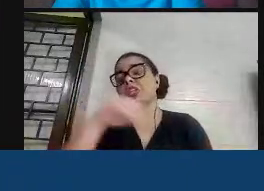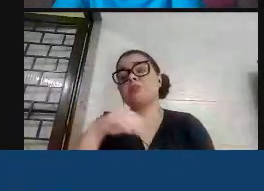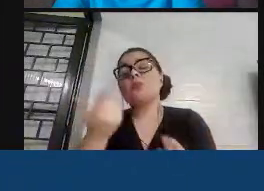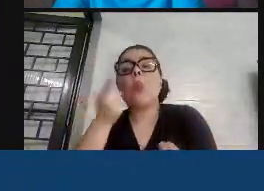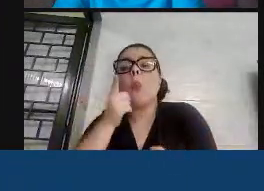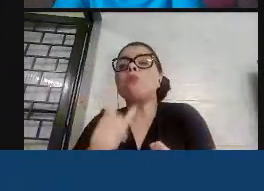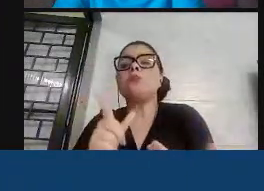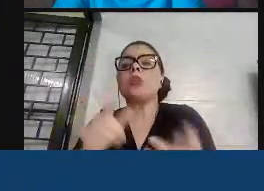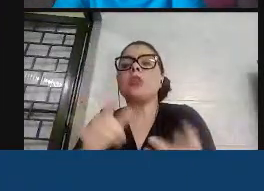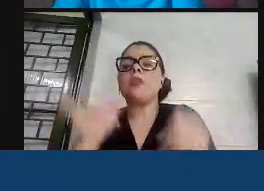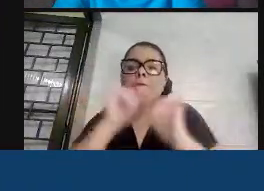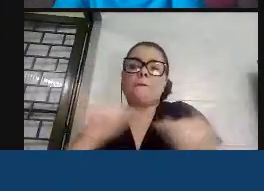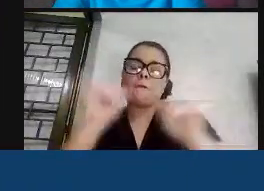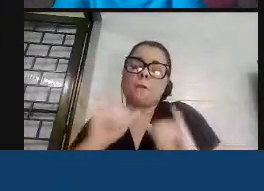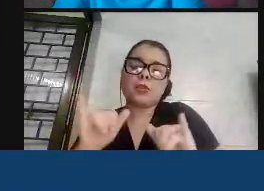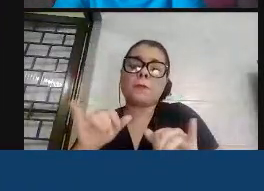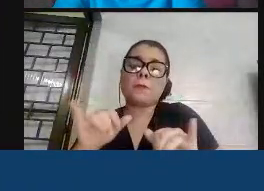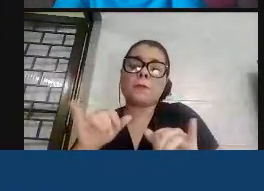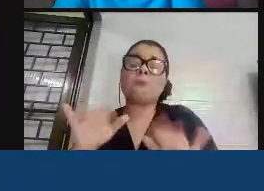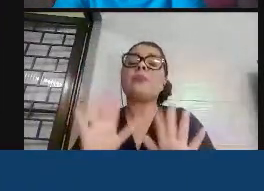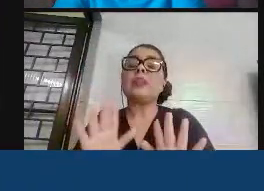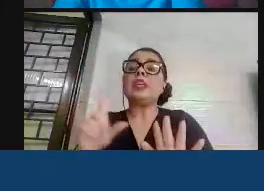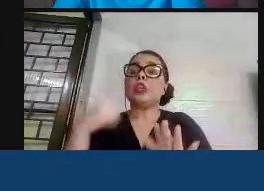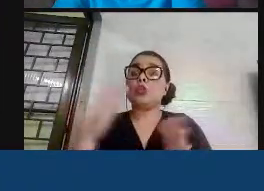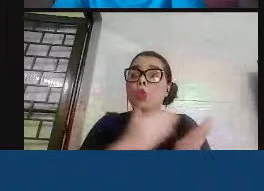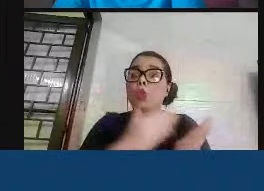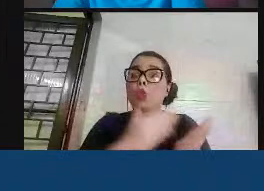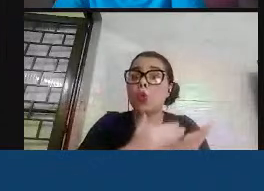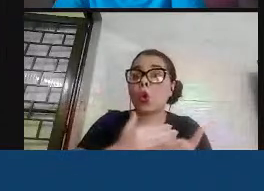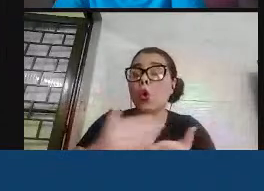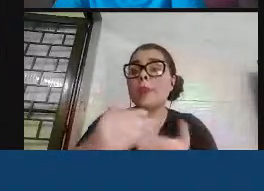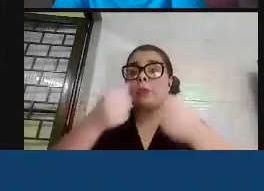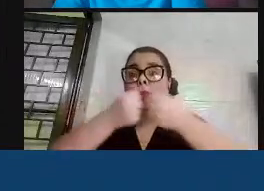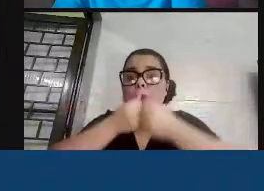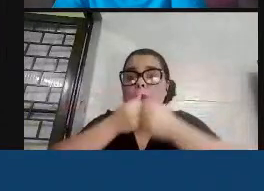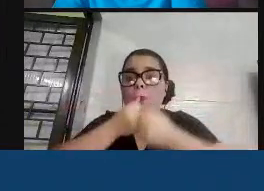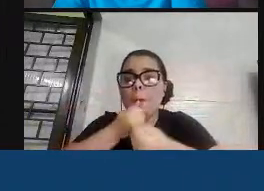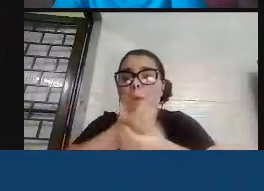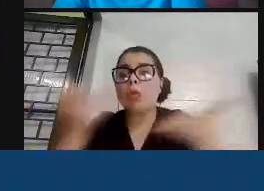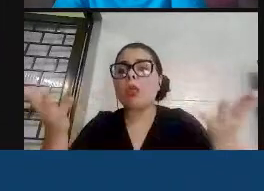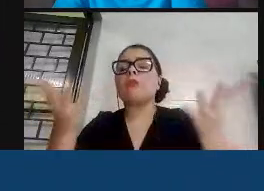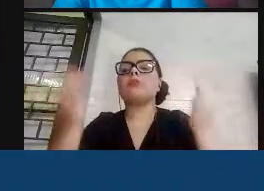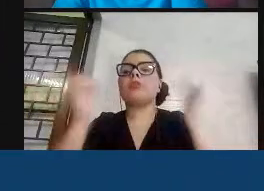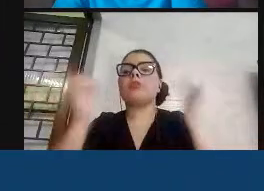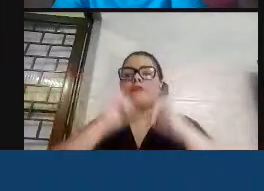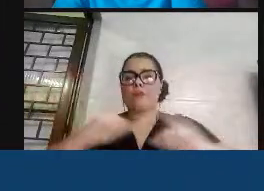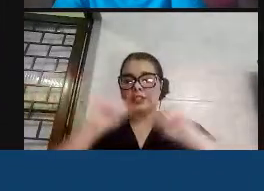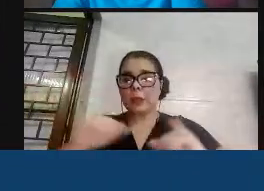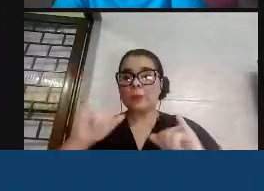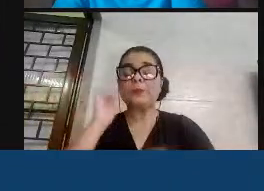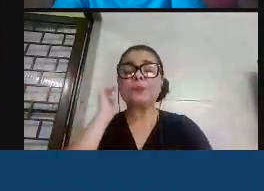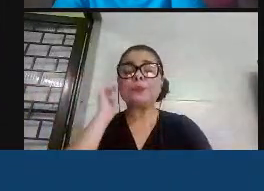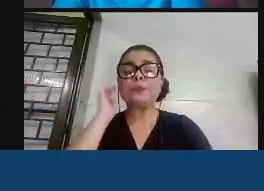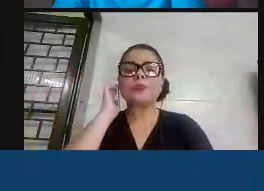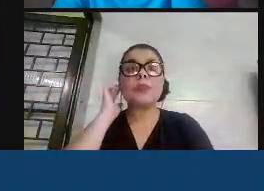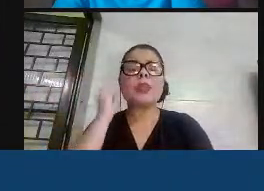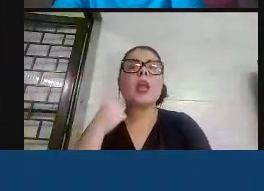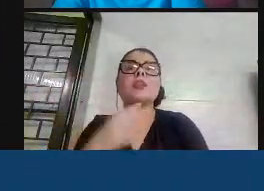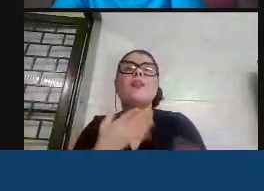muito, muito importantes no início do CPM, porque abriu o leque, então a gente começou a ver ali os olhos